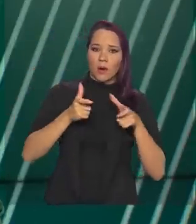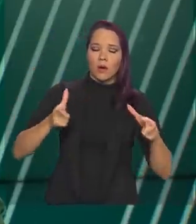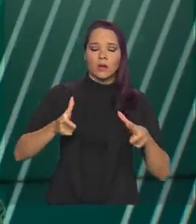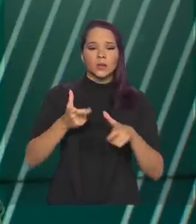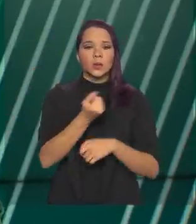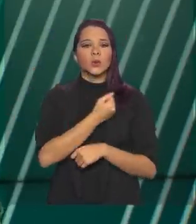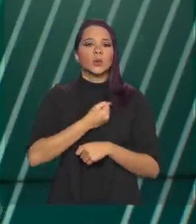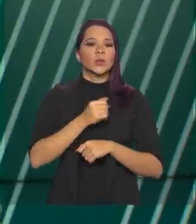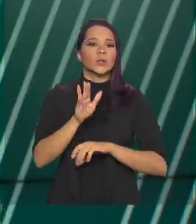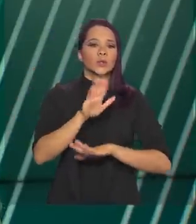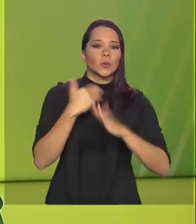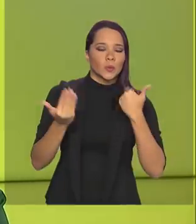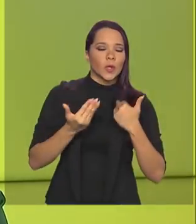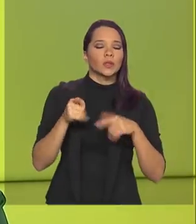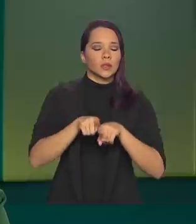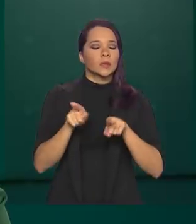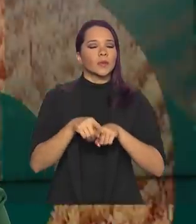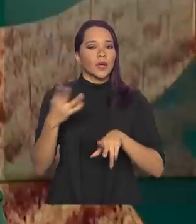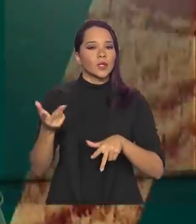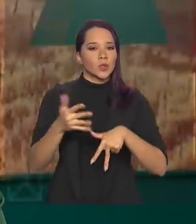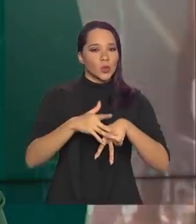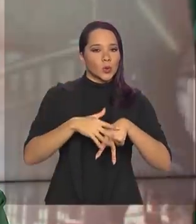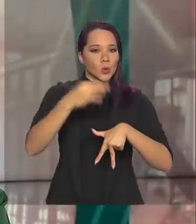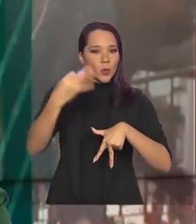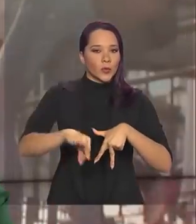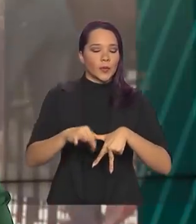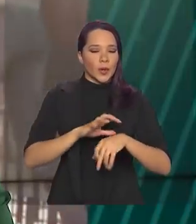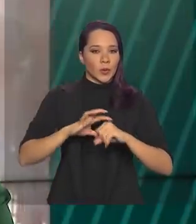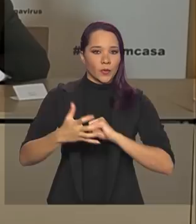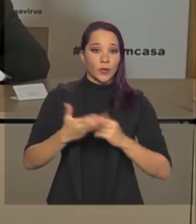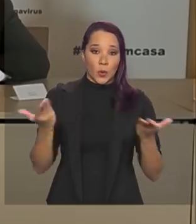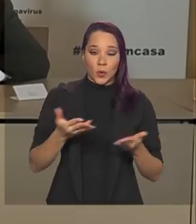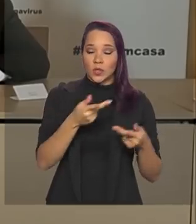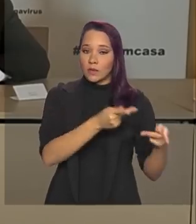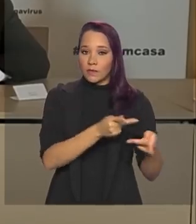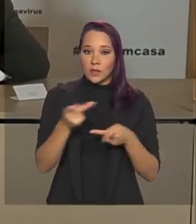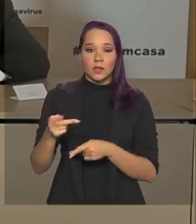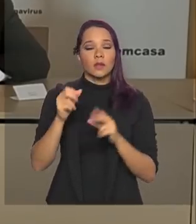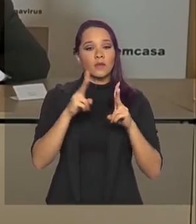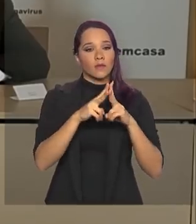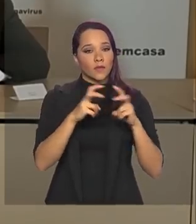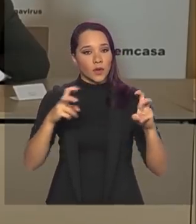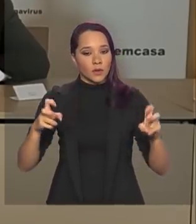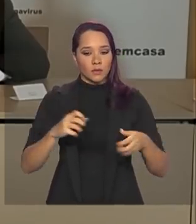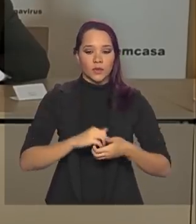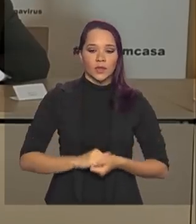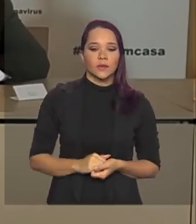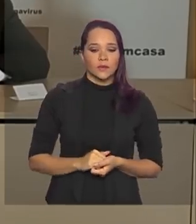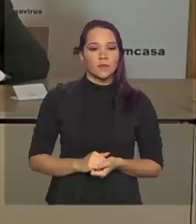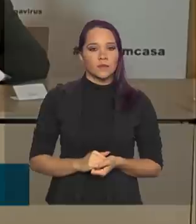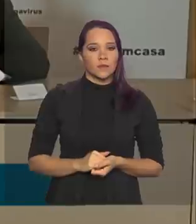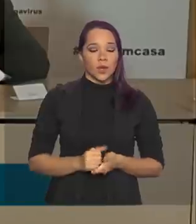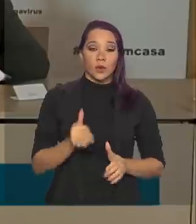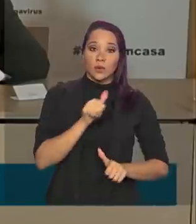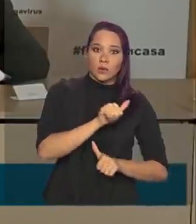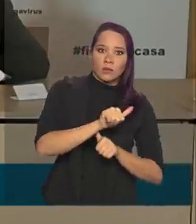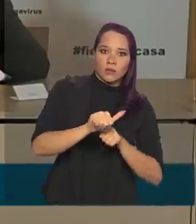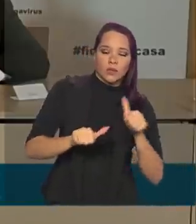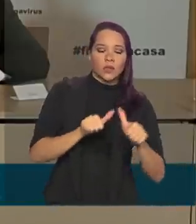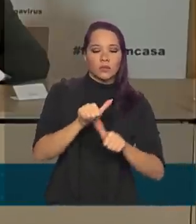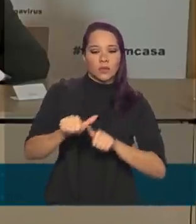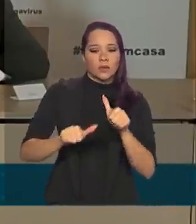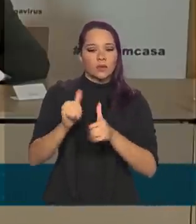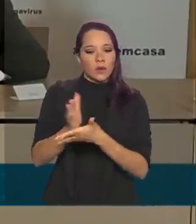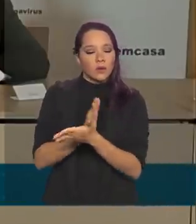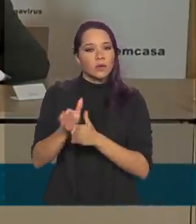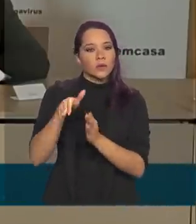e mortes pela doença. Hoje, ele visita Florianópolis. Nós mudamos várias orientações,